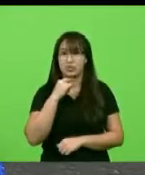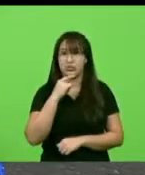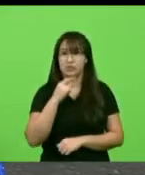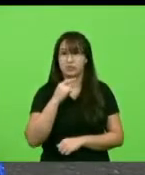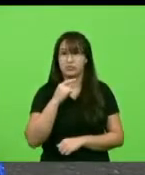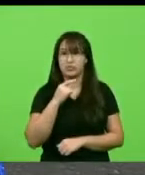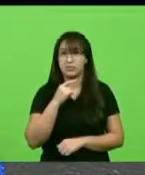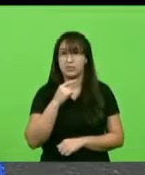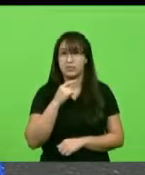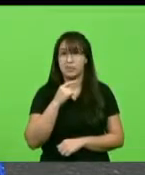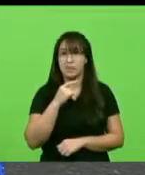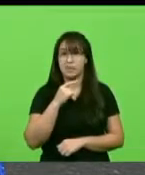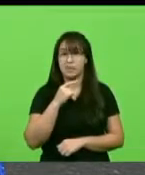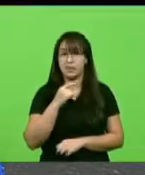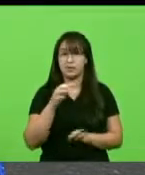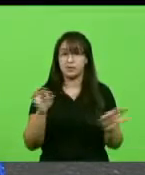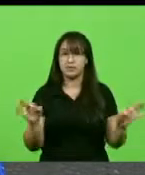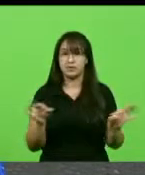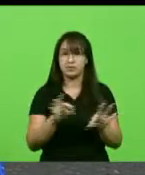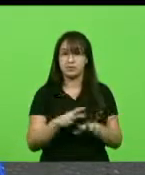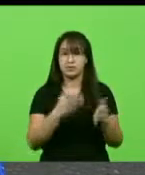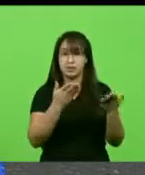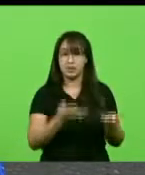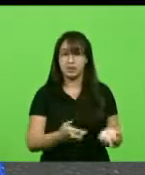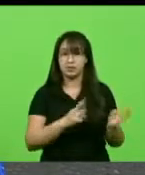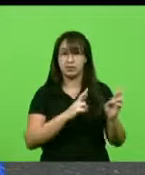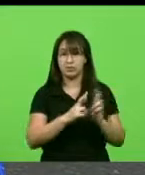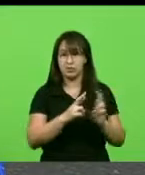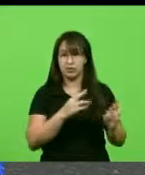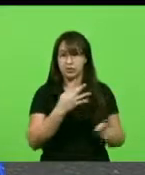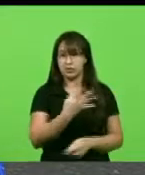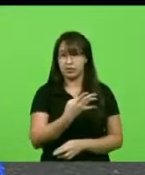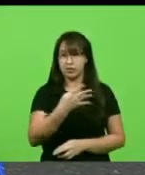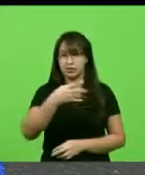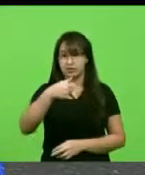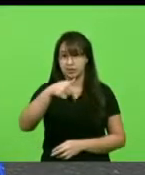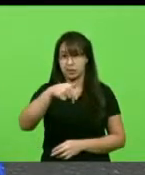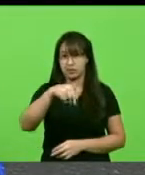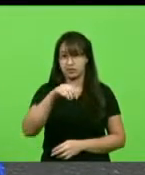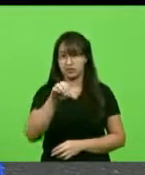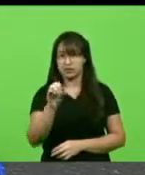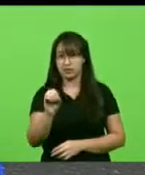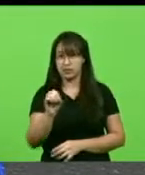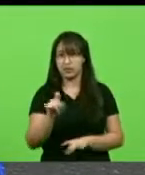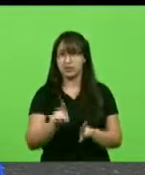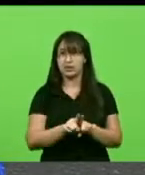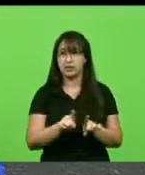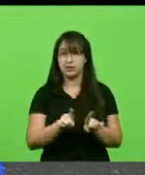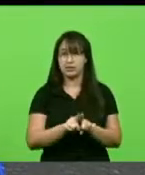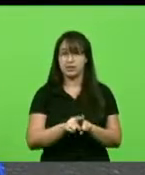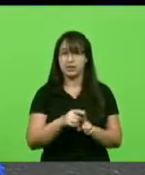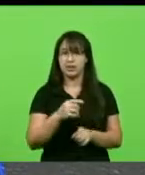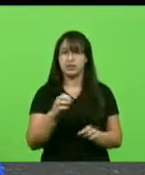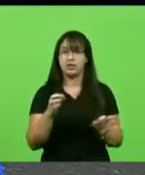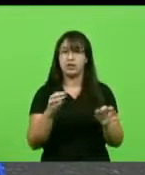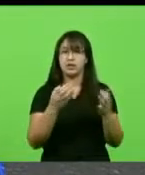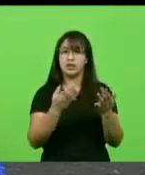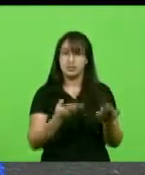a conclusão da 470, a conclusão da 280